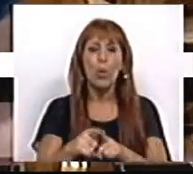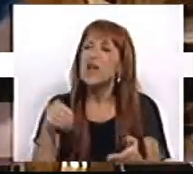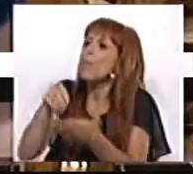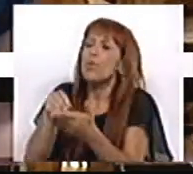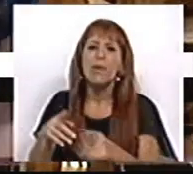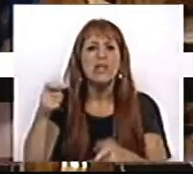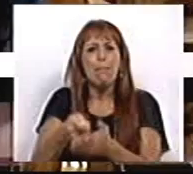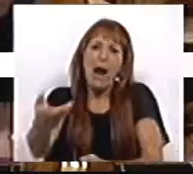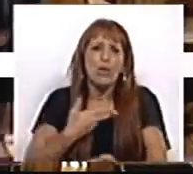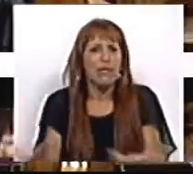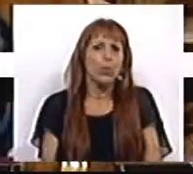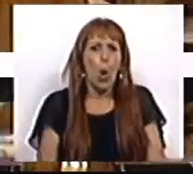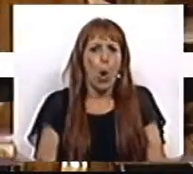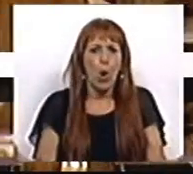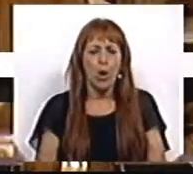pobreza que se pagam dívidas.